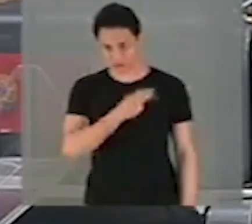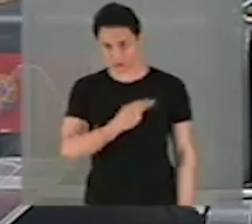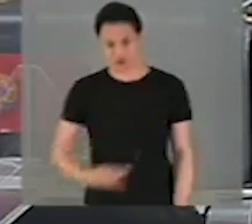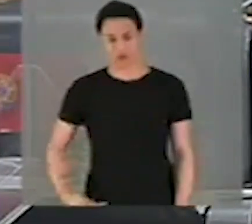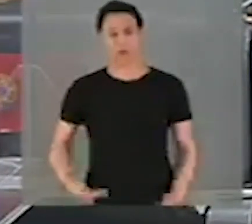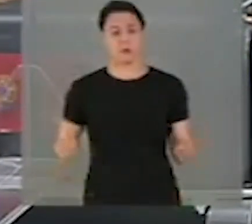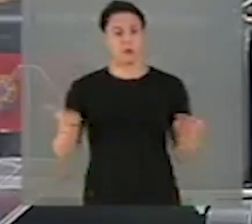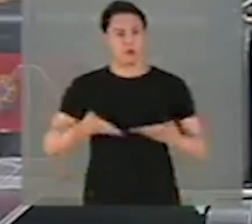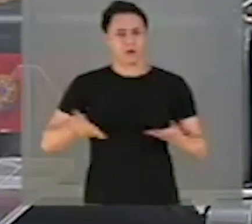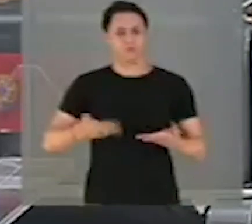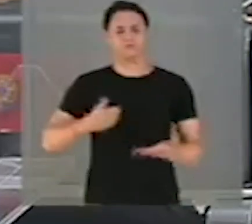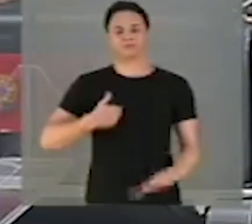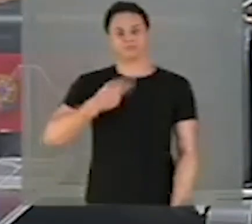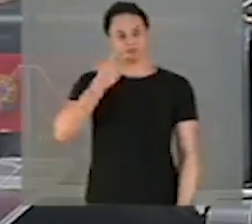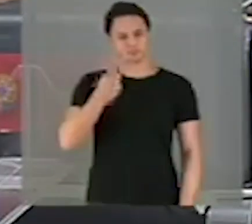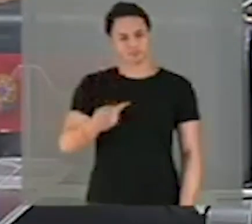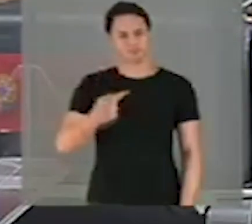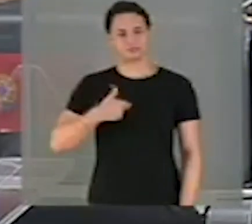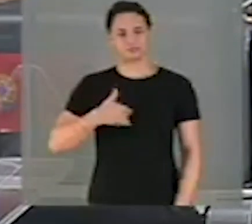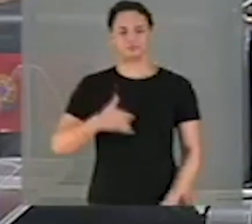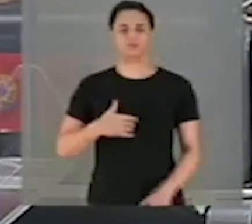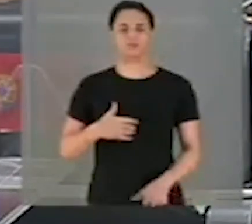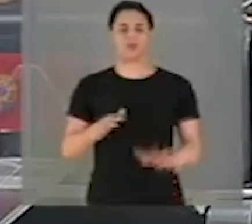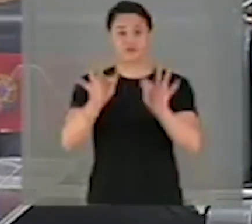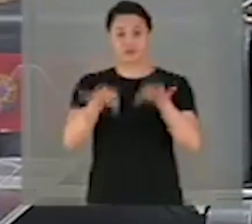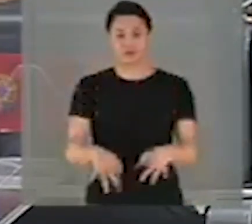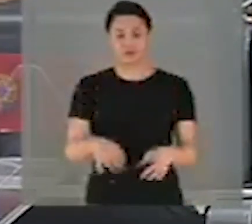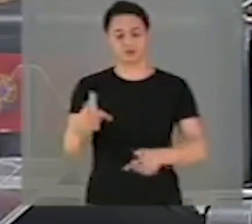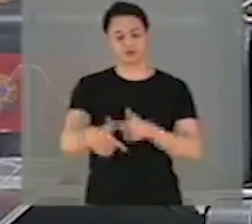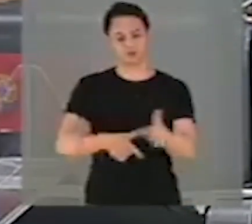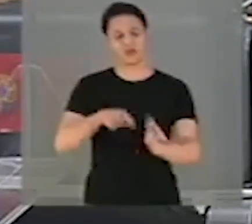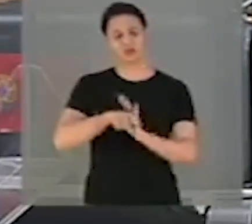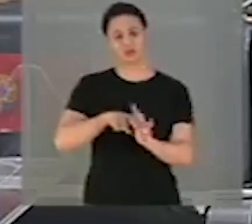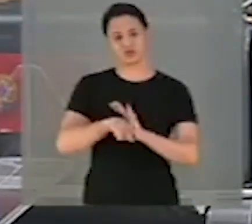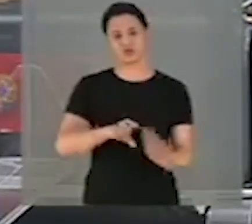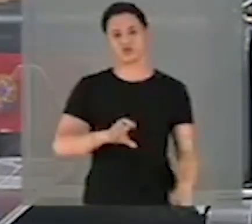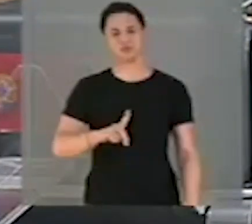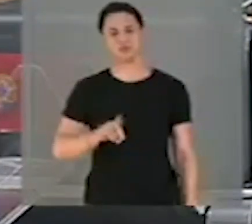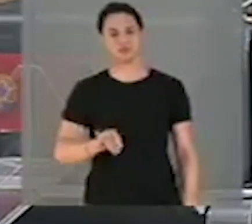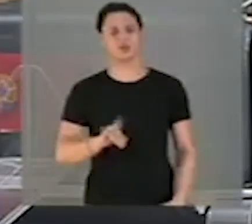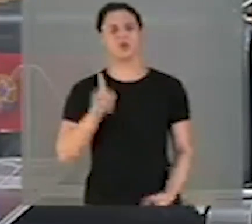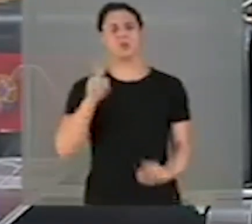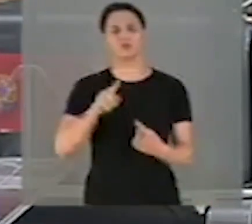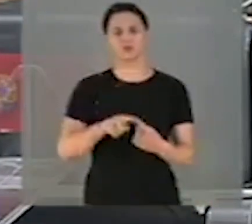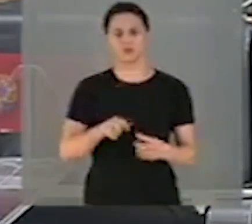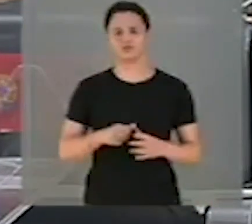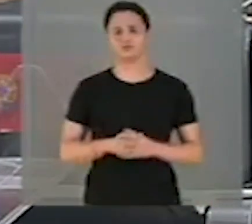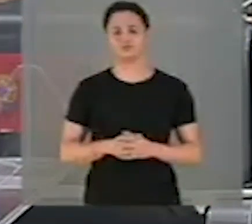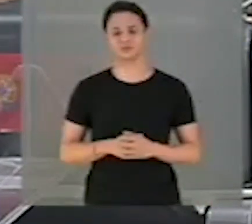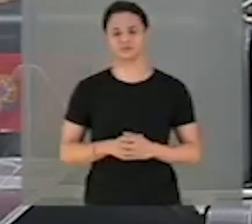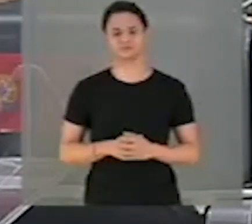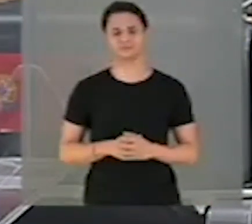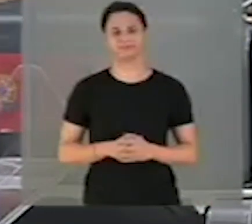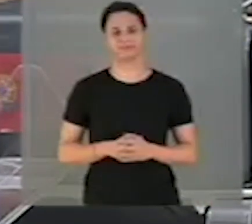minha fala hoje na conclusão dos trabalhos de investigação é para fazer esses